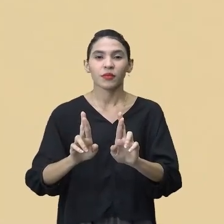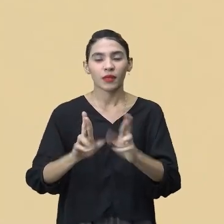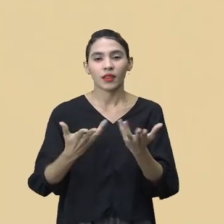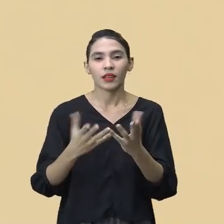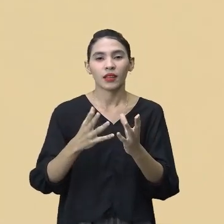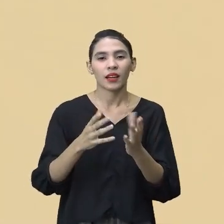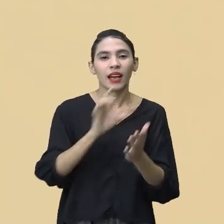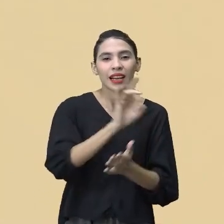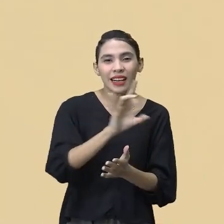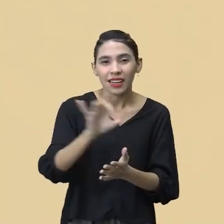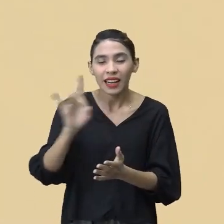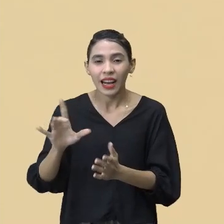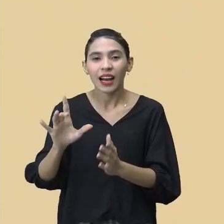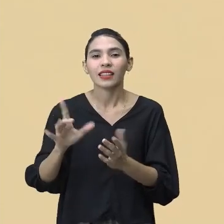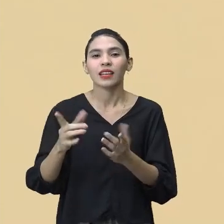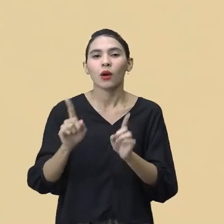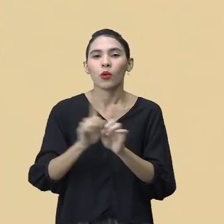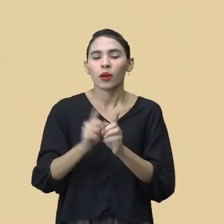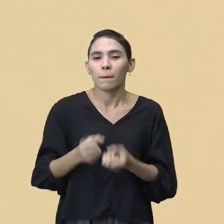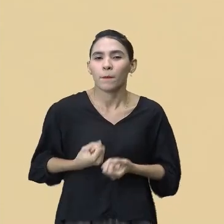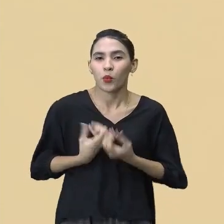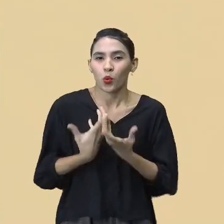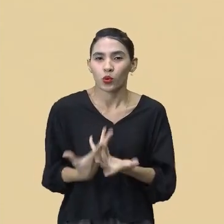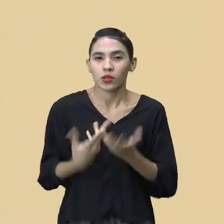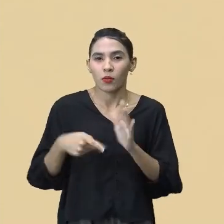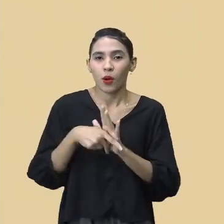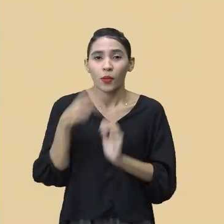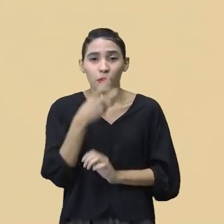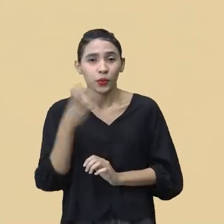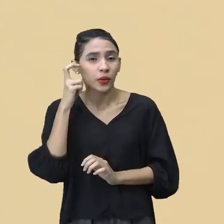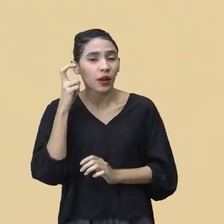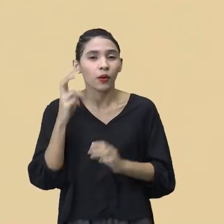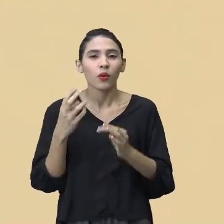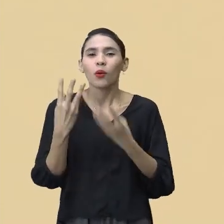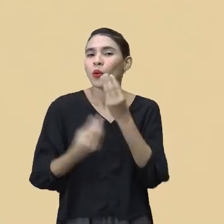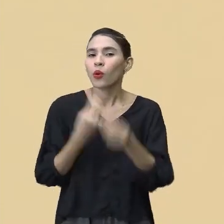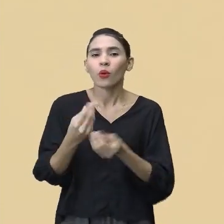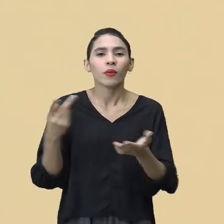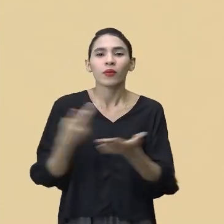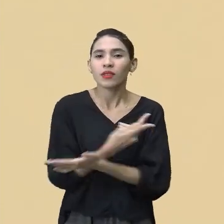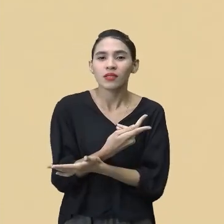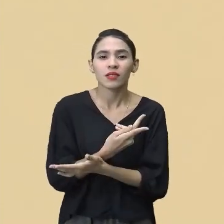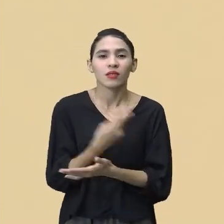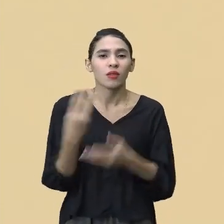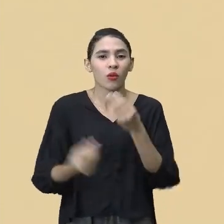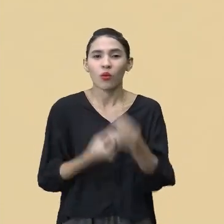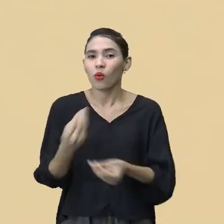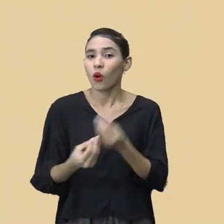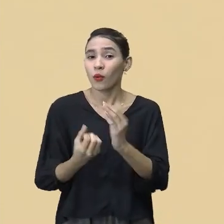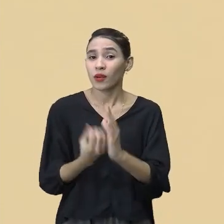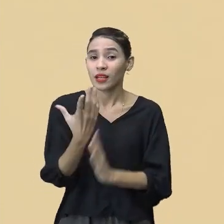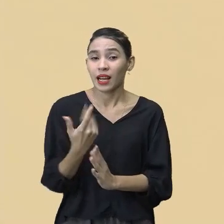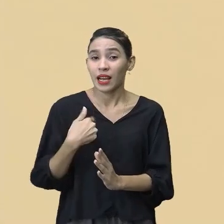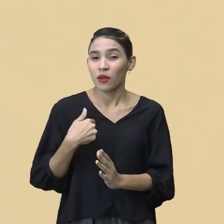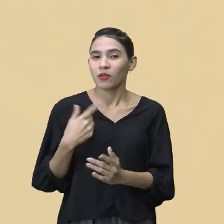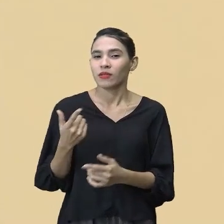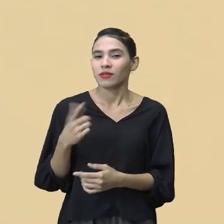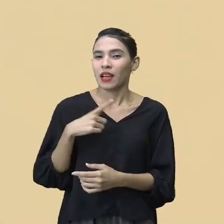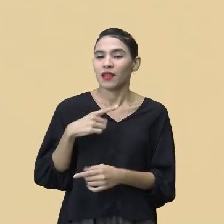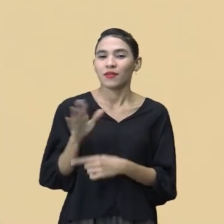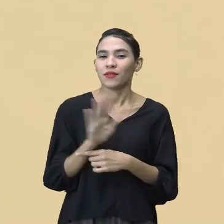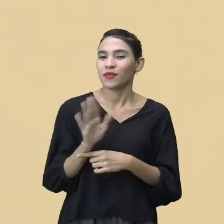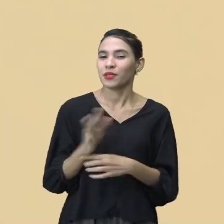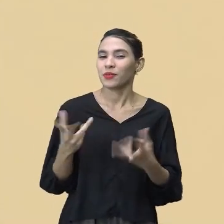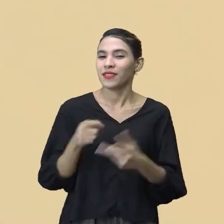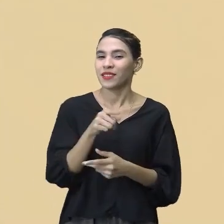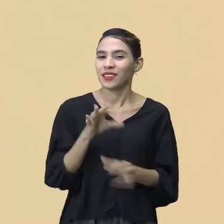agremiação, a cada manifestação cultural, como que tudo isso aconteceu, como que tudo isso se formou, eu tenho um vídeo maravilhoso que